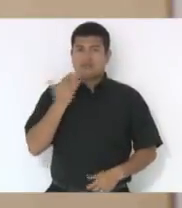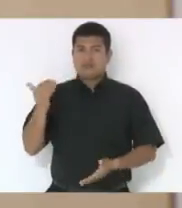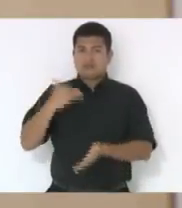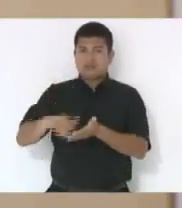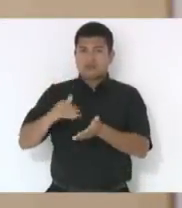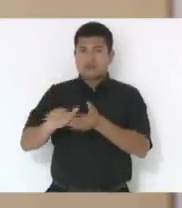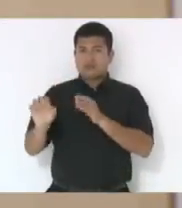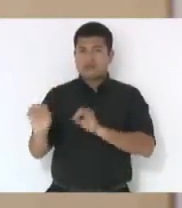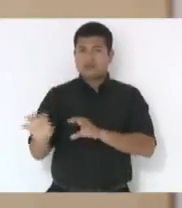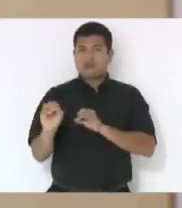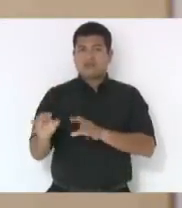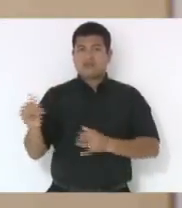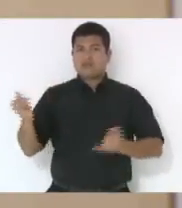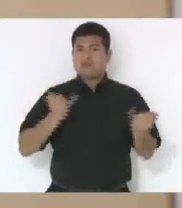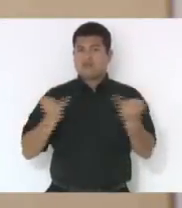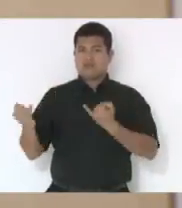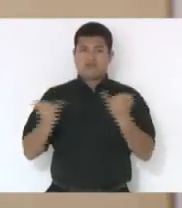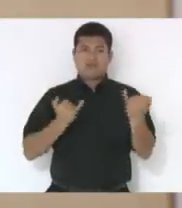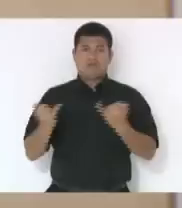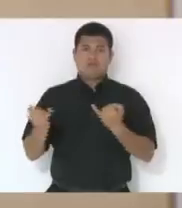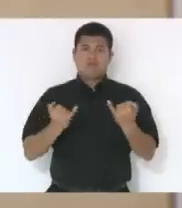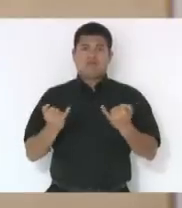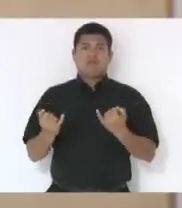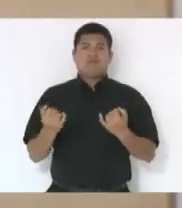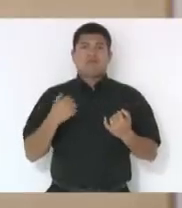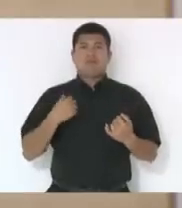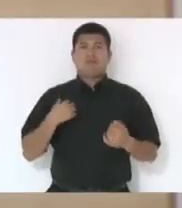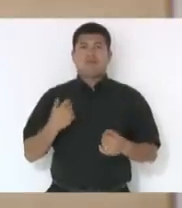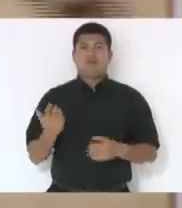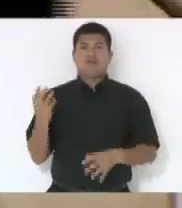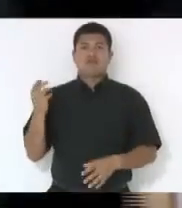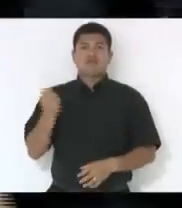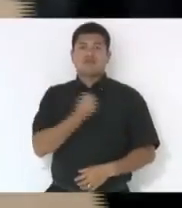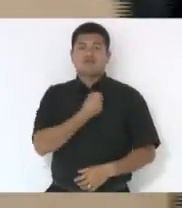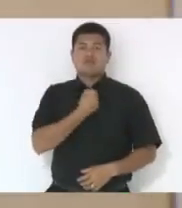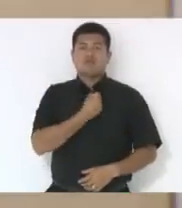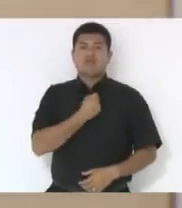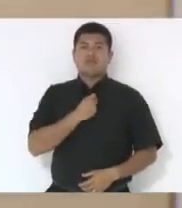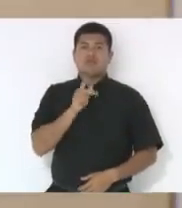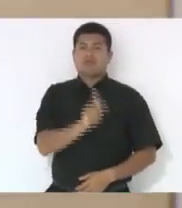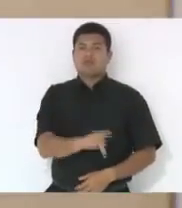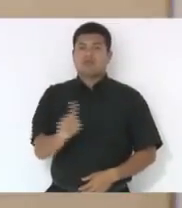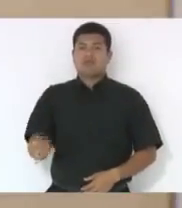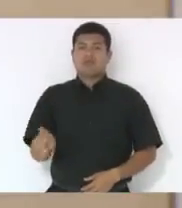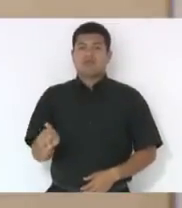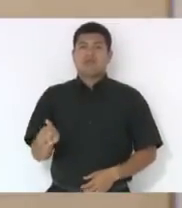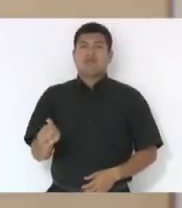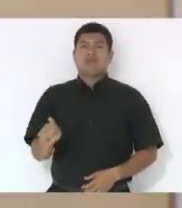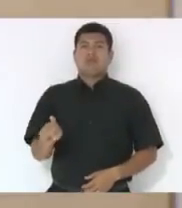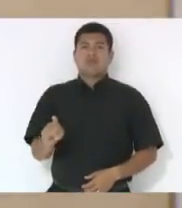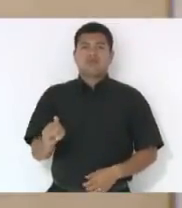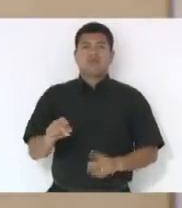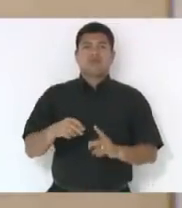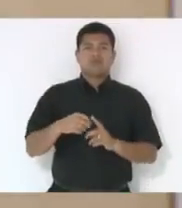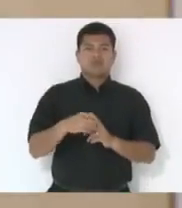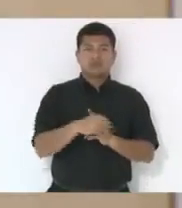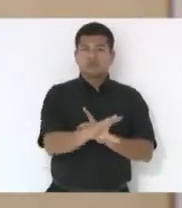Educação informações acerca do número de cargos de professor redistribuídos